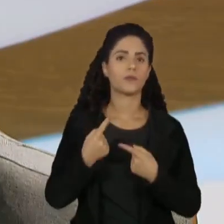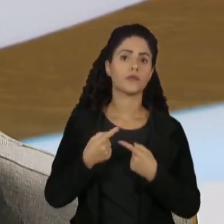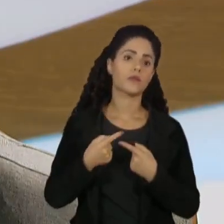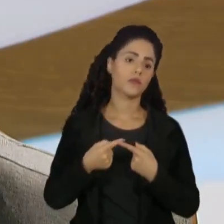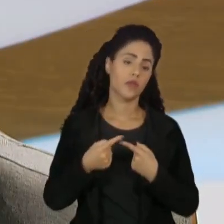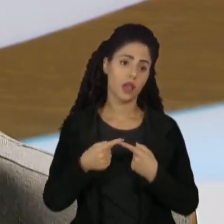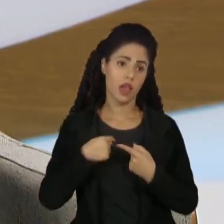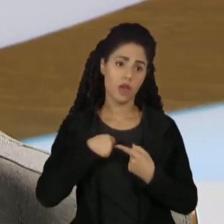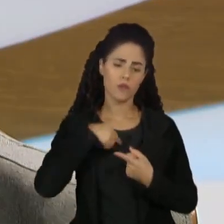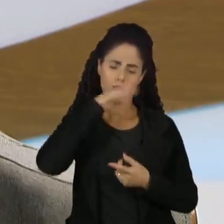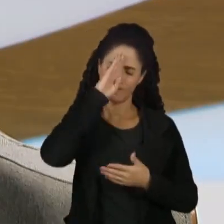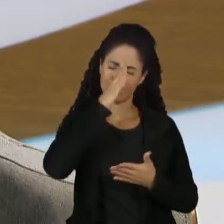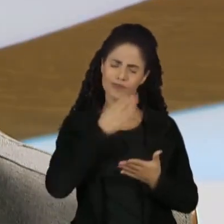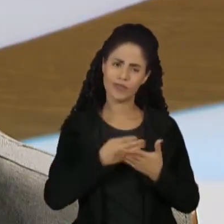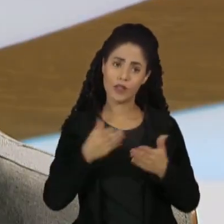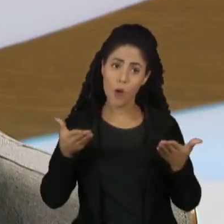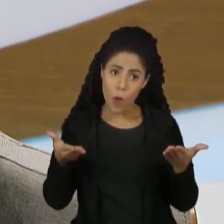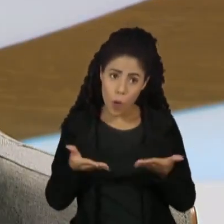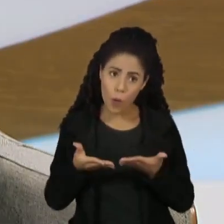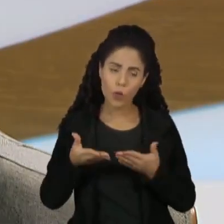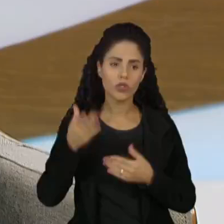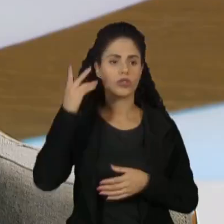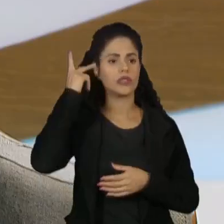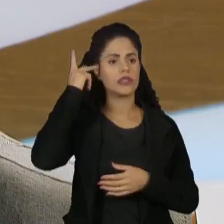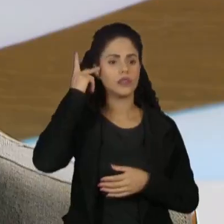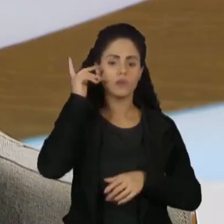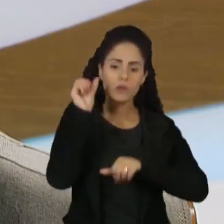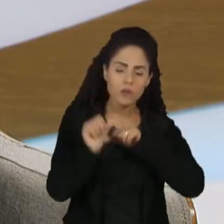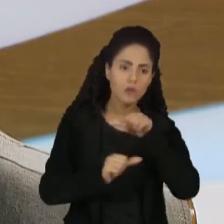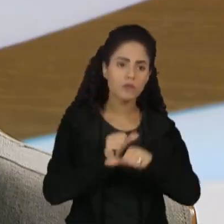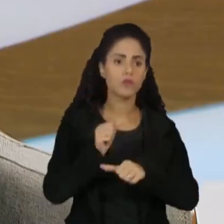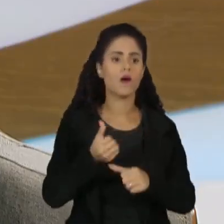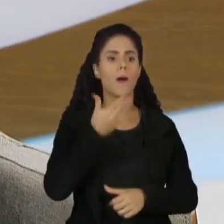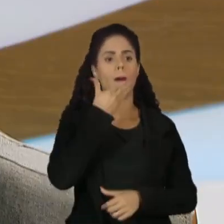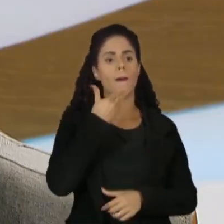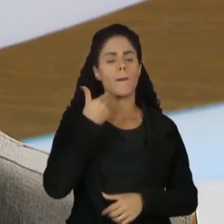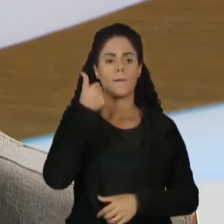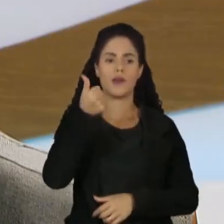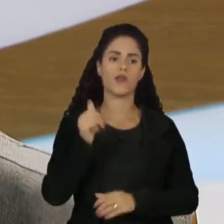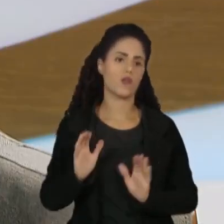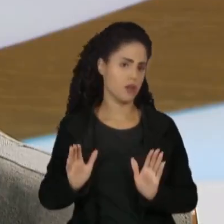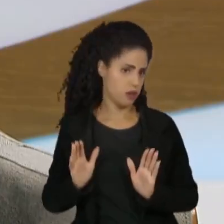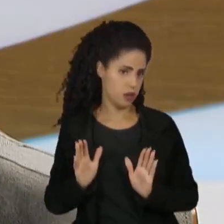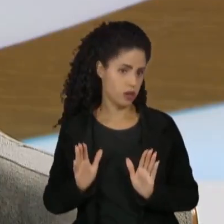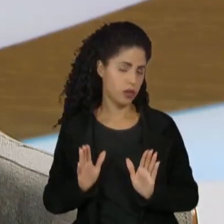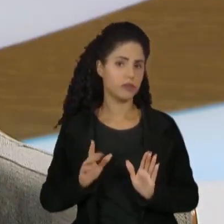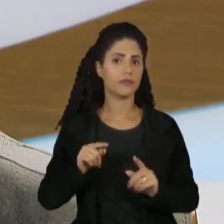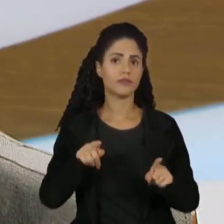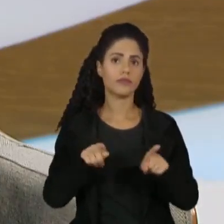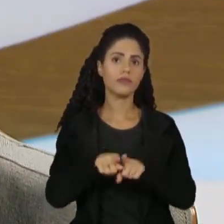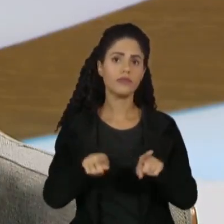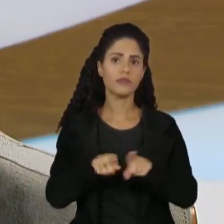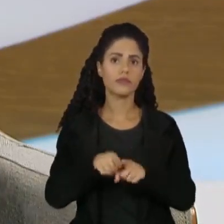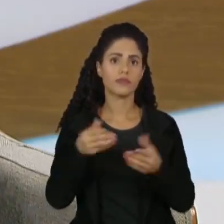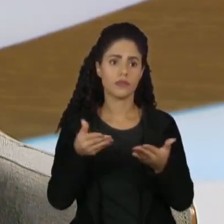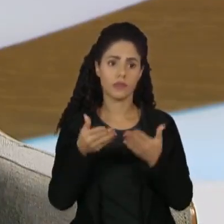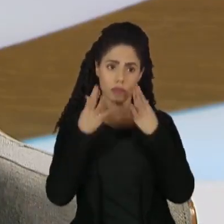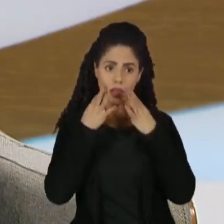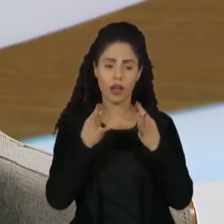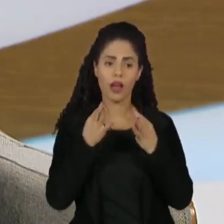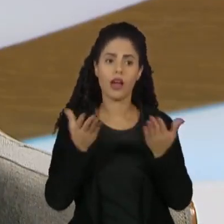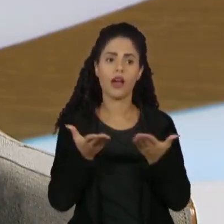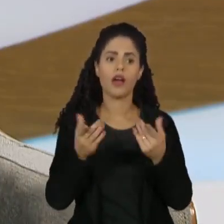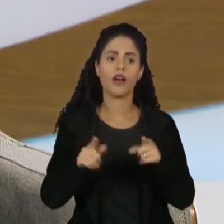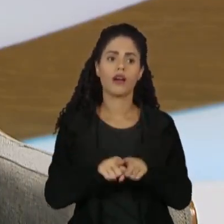convicção de que hoje, em São Paulo, a mudança é melhor que a continuidade. Aliás, vou chamar a atenção até por uma